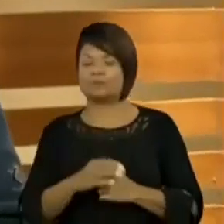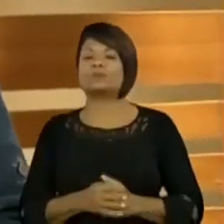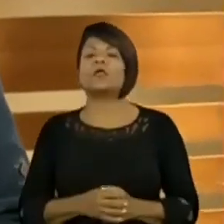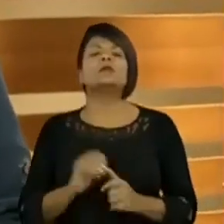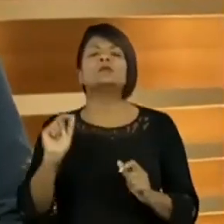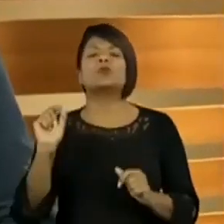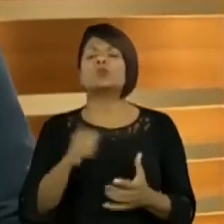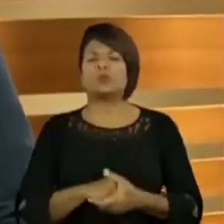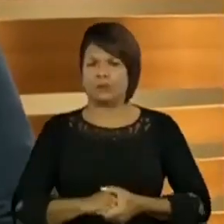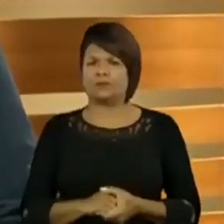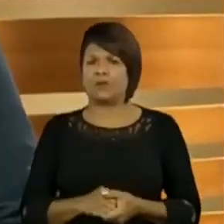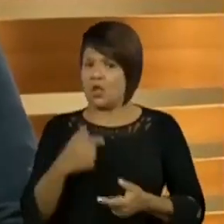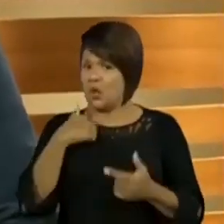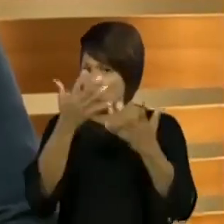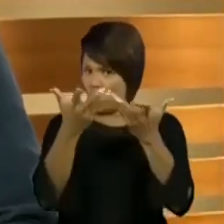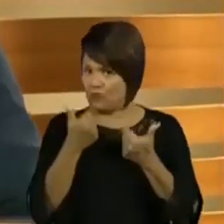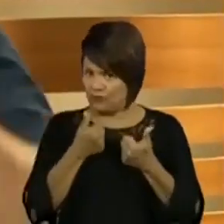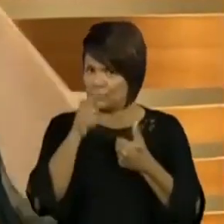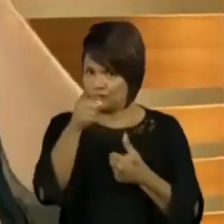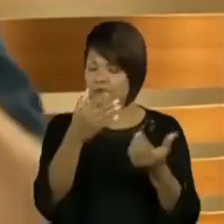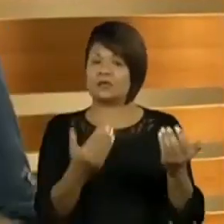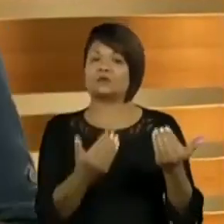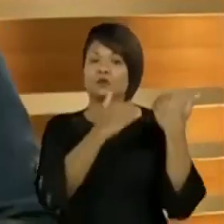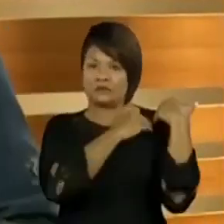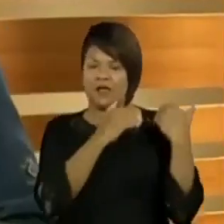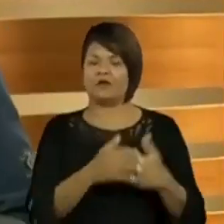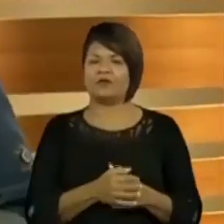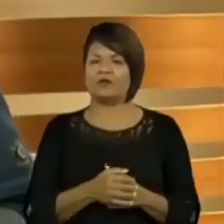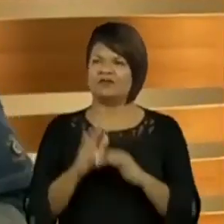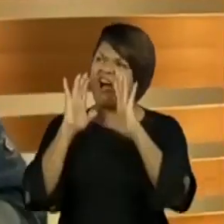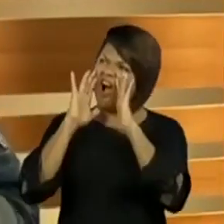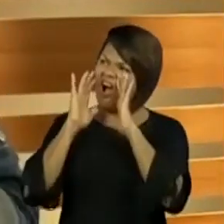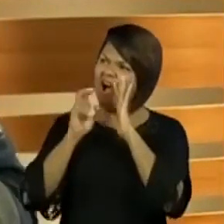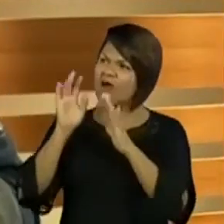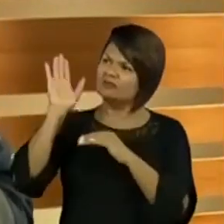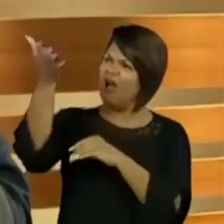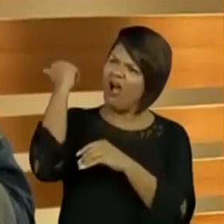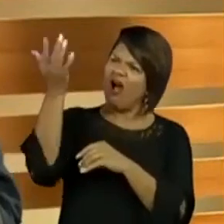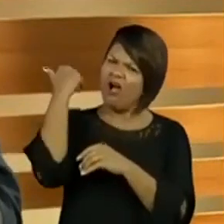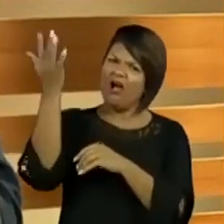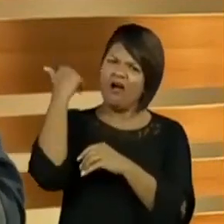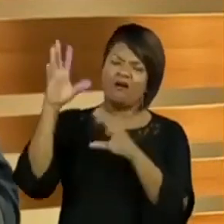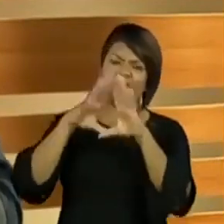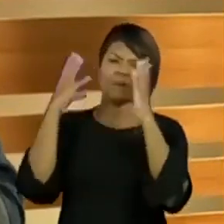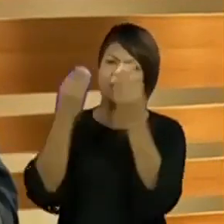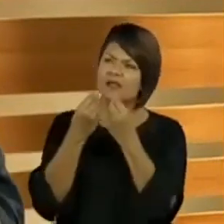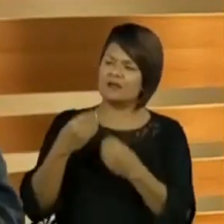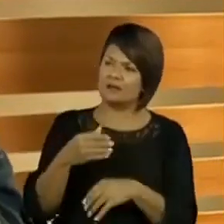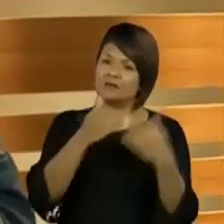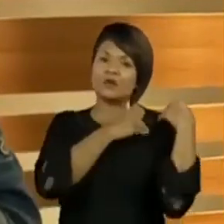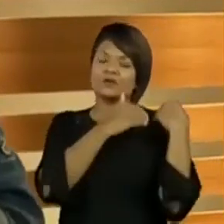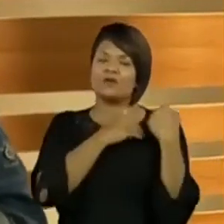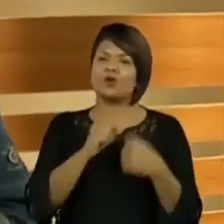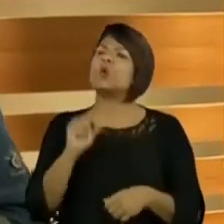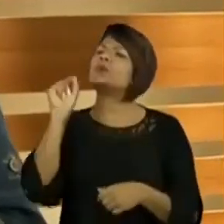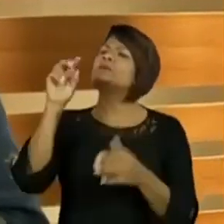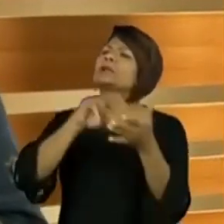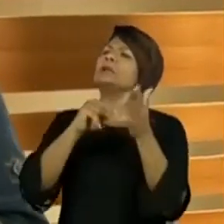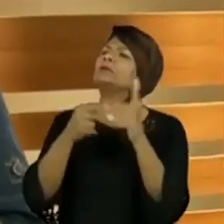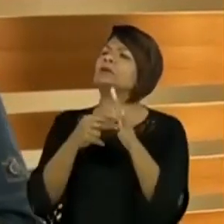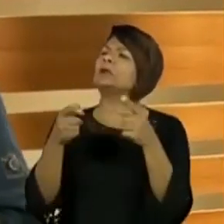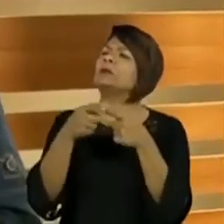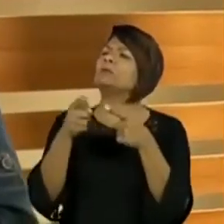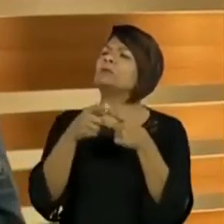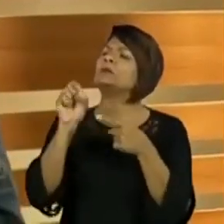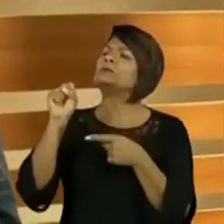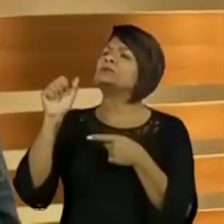Eu convido agora os responsáveis, dá um grito aí, pai, mãe, família, responsável, tio, o que é saneamento básico?